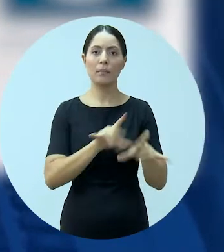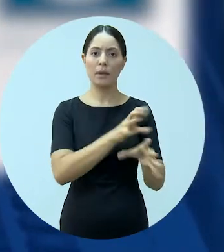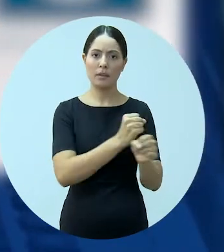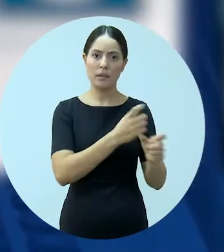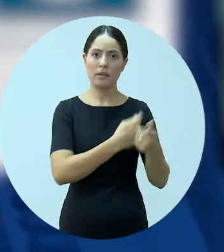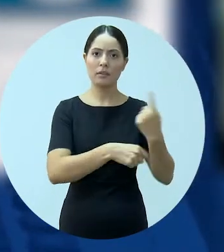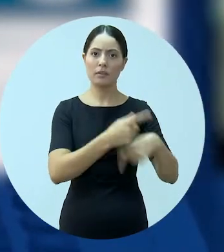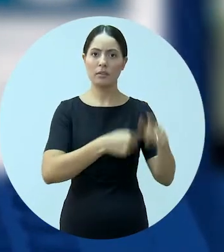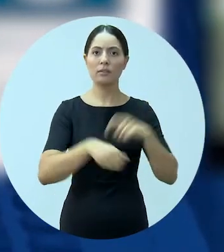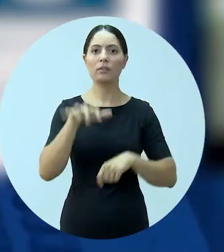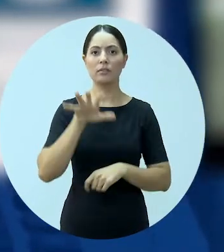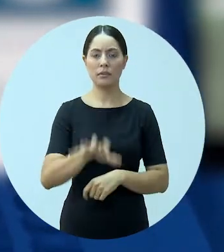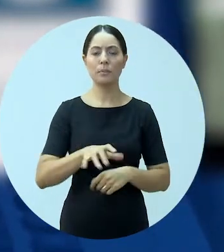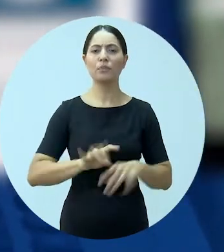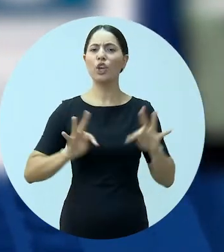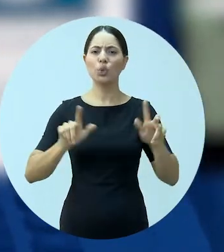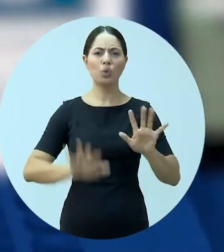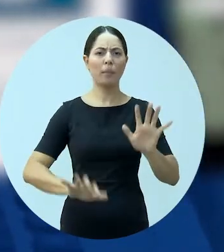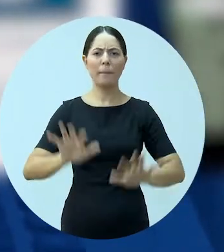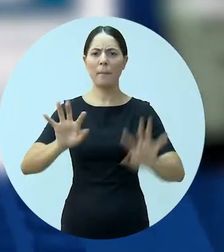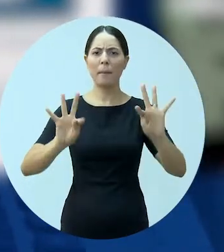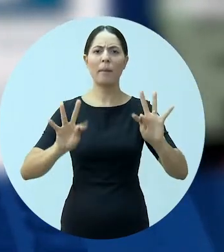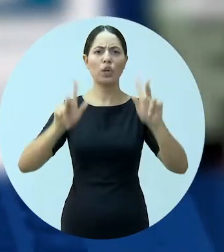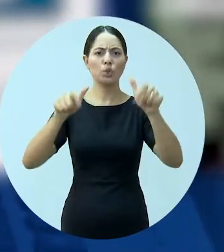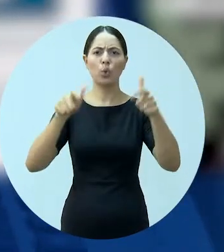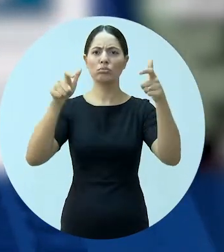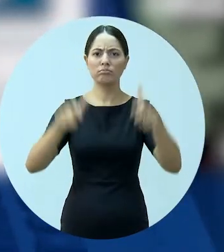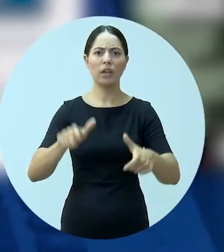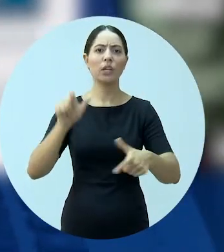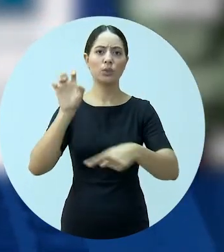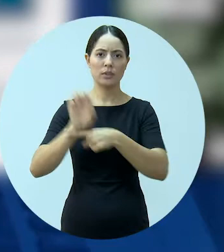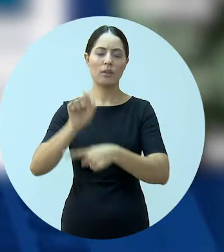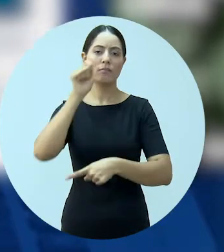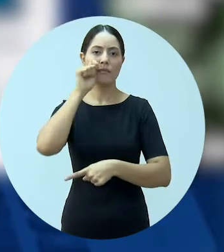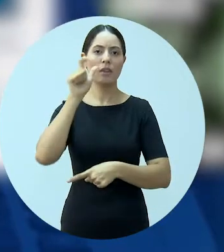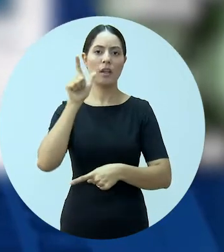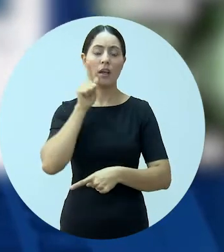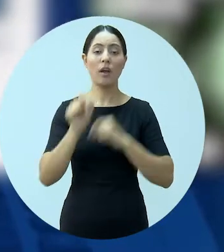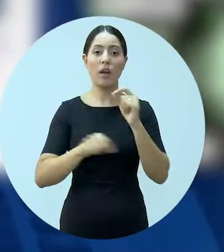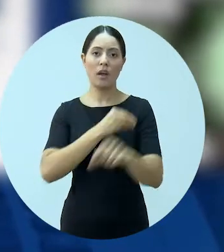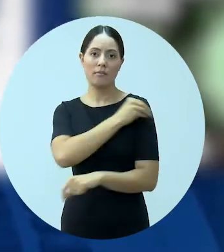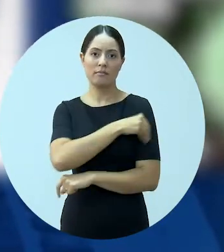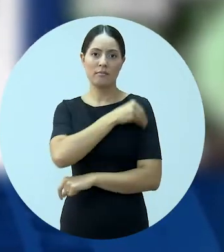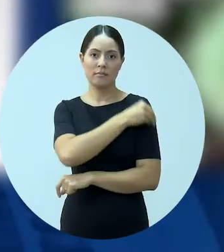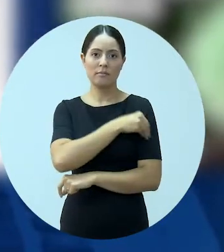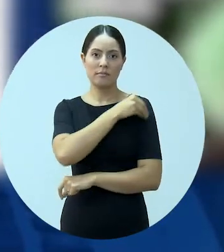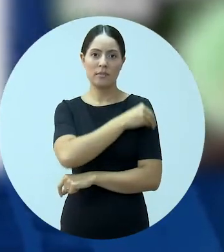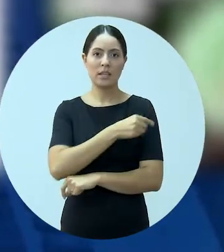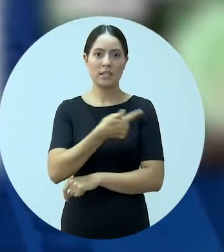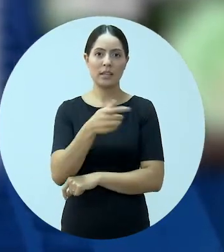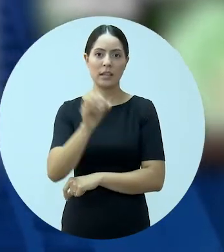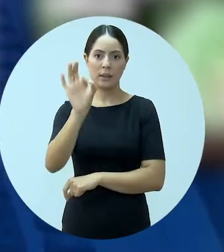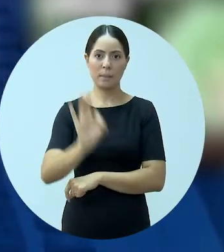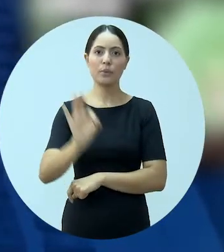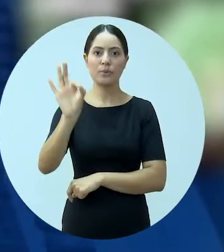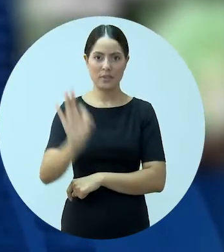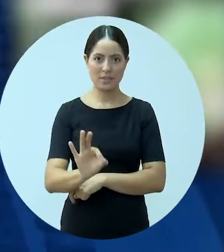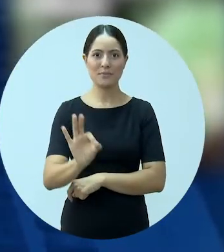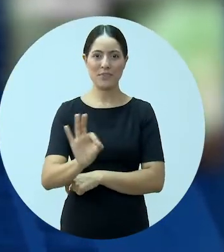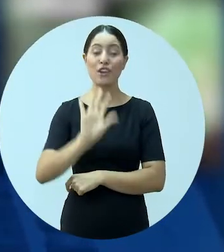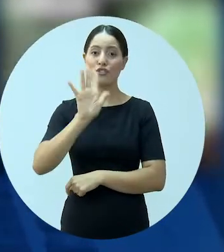secretaria e na tesouraria da seccional. Em todos os setores dos prédios da OAB Alagoas, foram